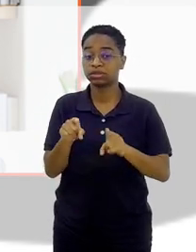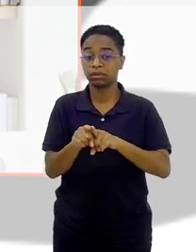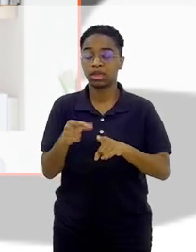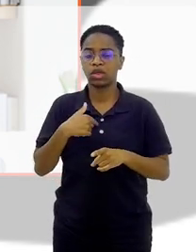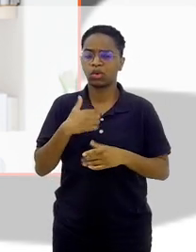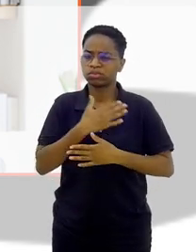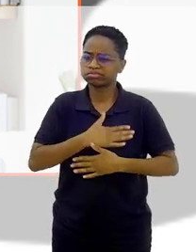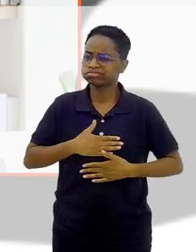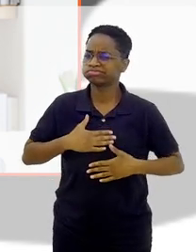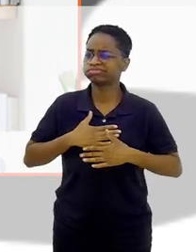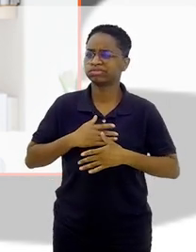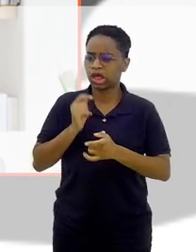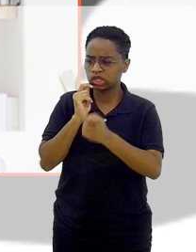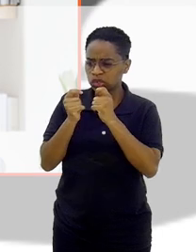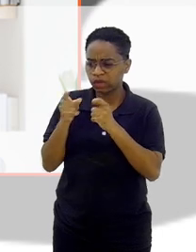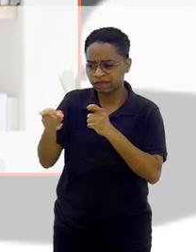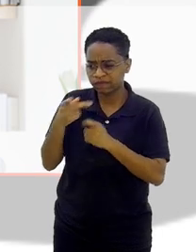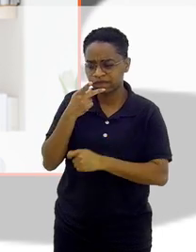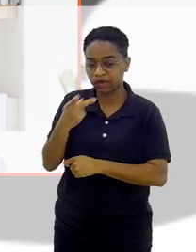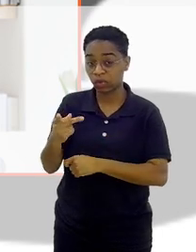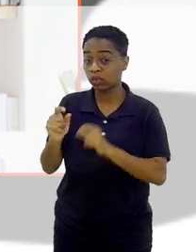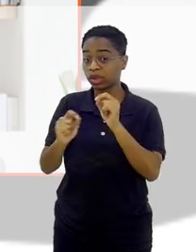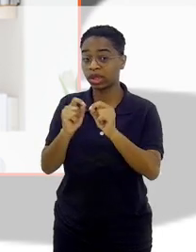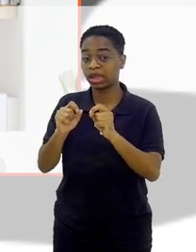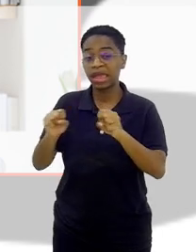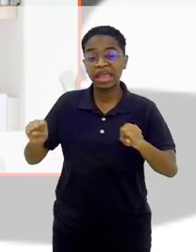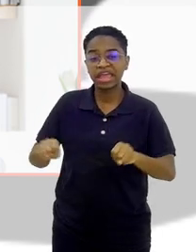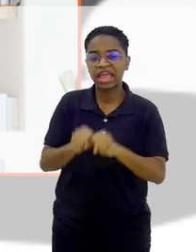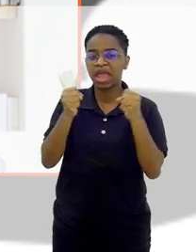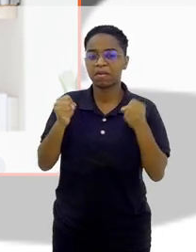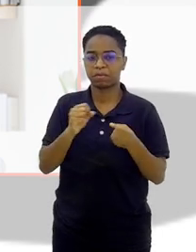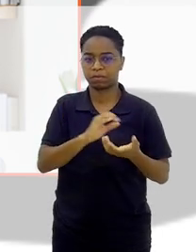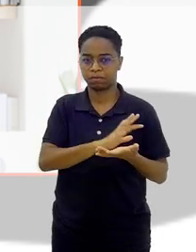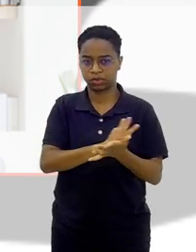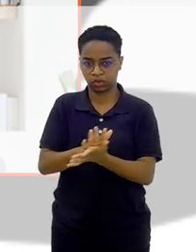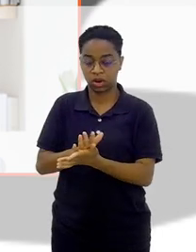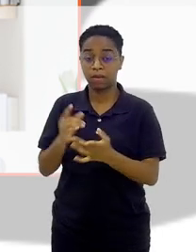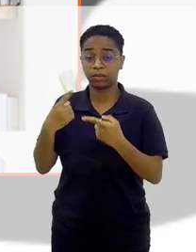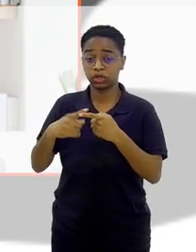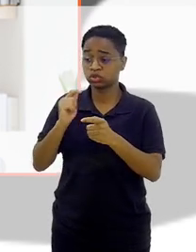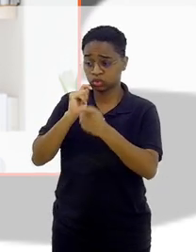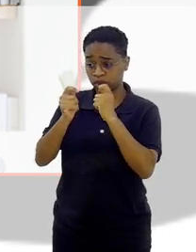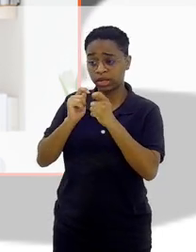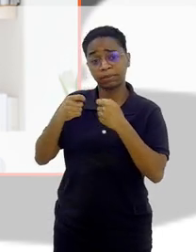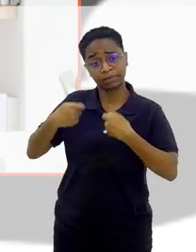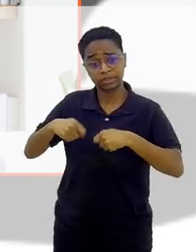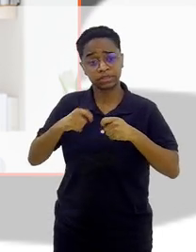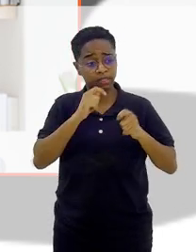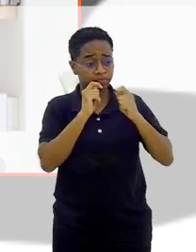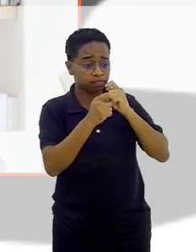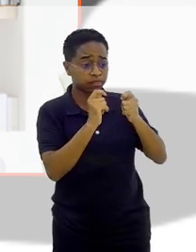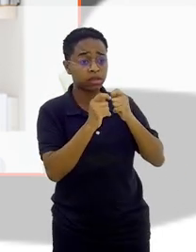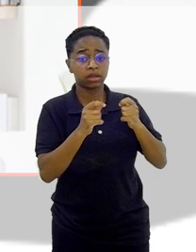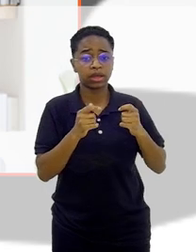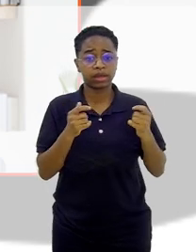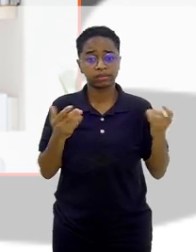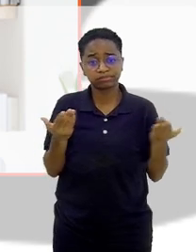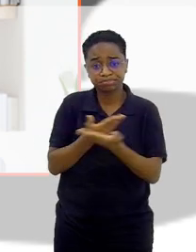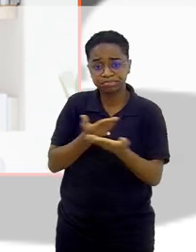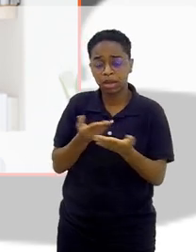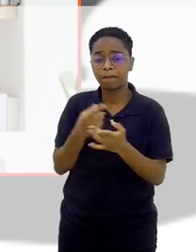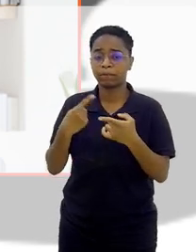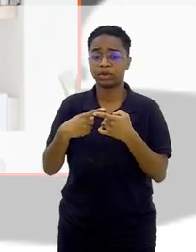disse, a quebra desse preconceito. Jornalista tem que poder entrevistar jornalista, afinal de contas, são pessoas tão enriquecidas pela